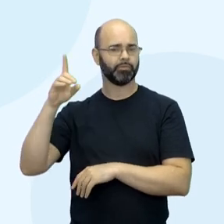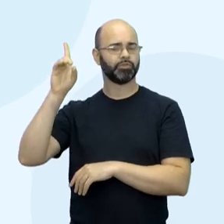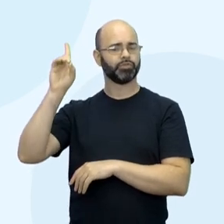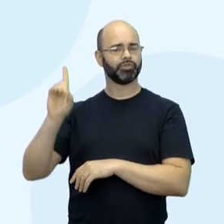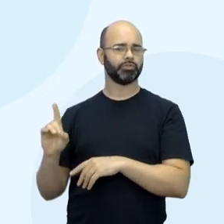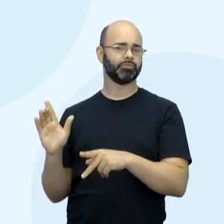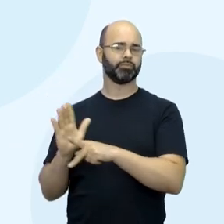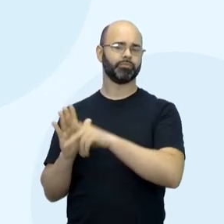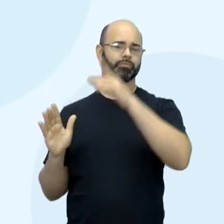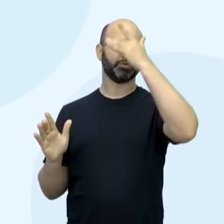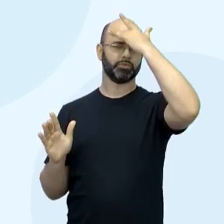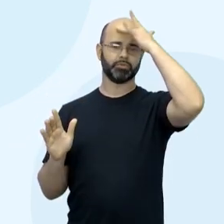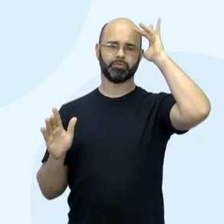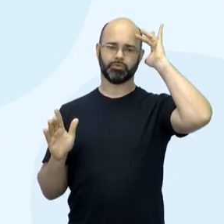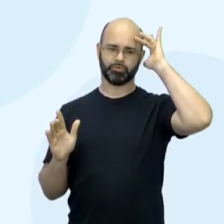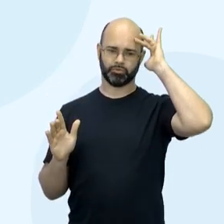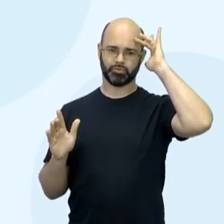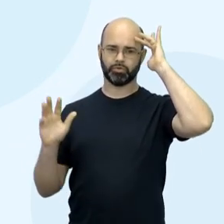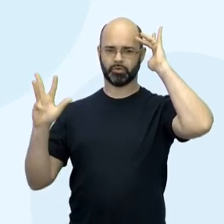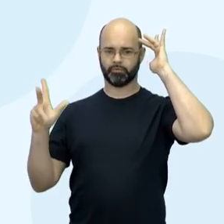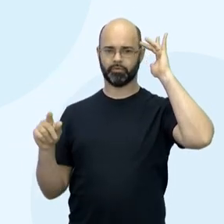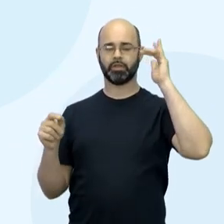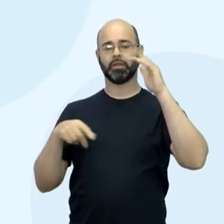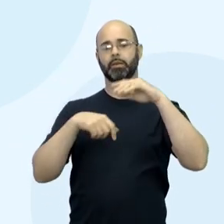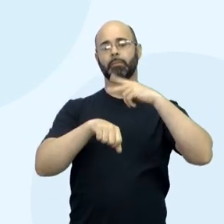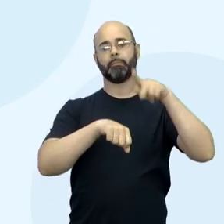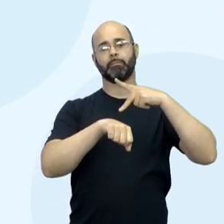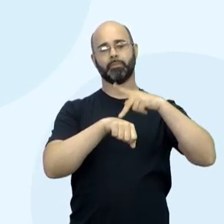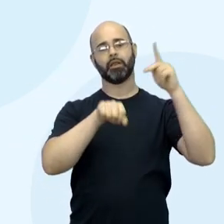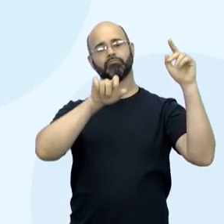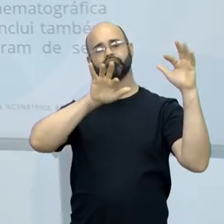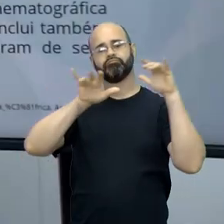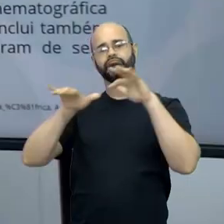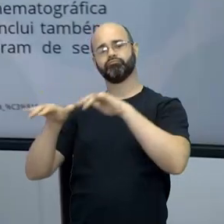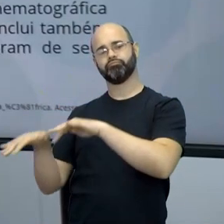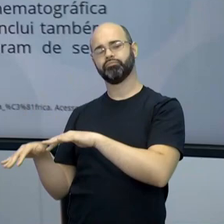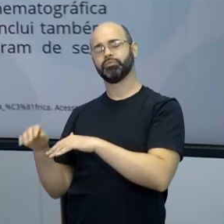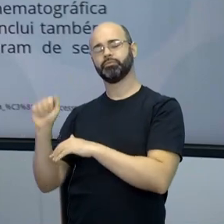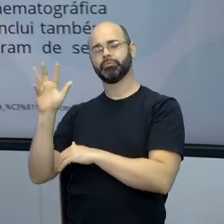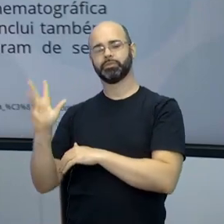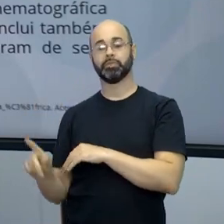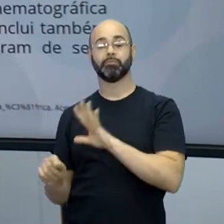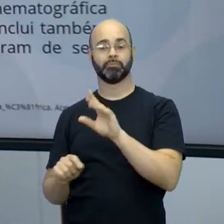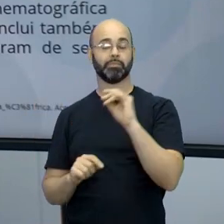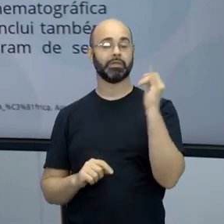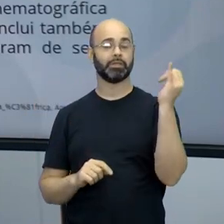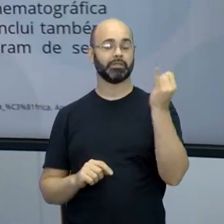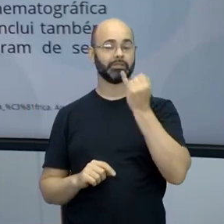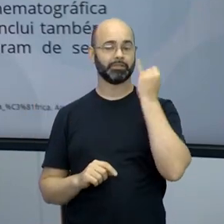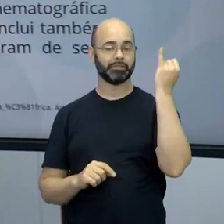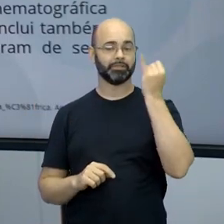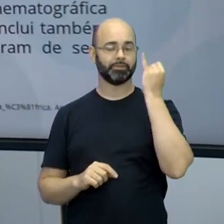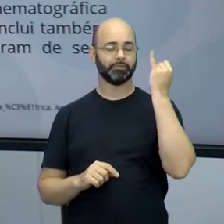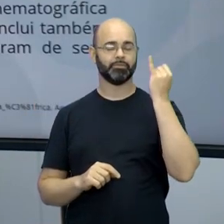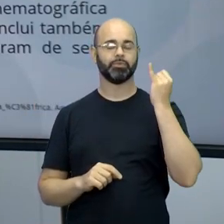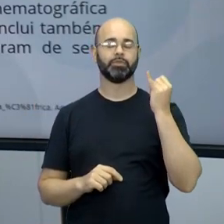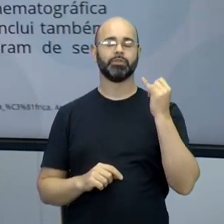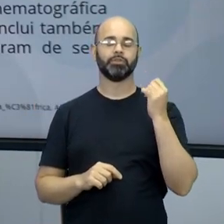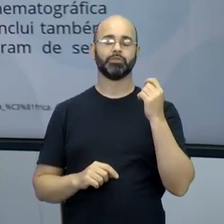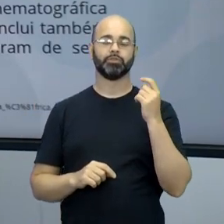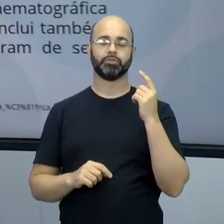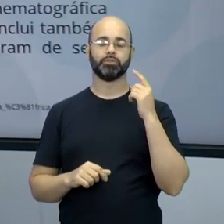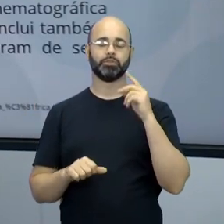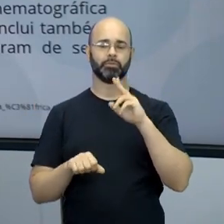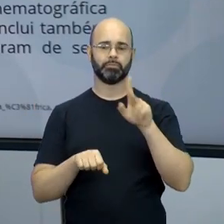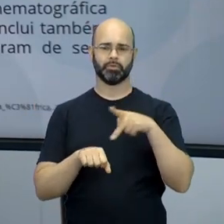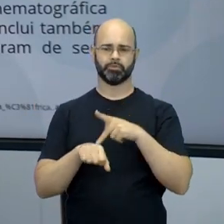africanos que emigraram de seus países, geralmente, para a América. Tem um debate aí importante, professor Mauro, que é assim, os países foram